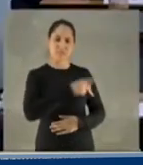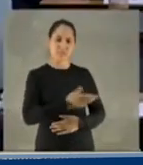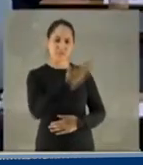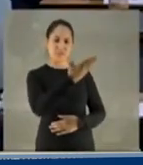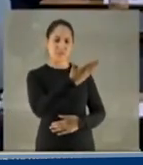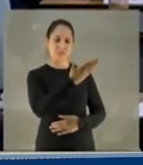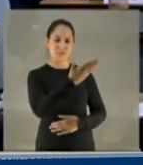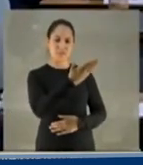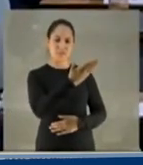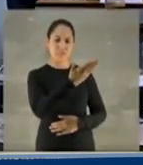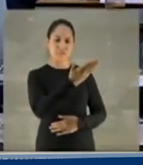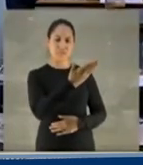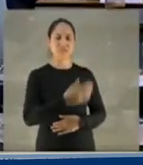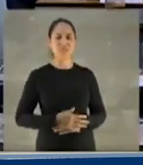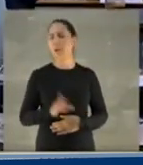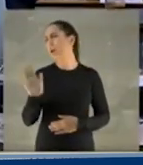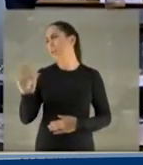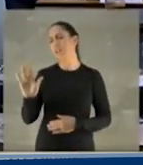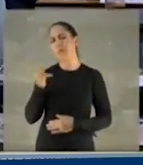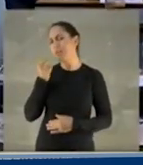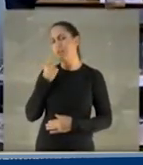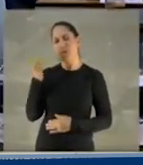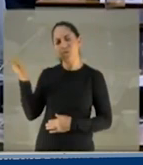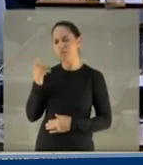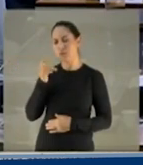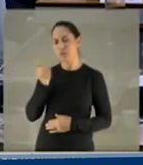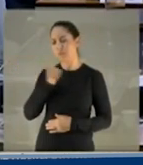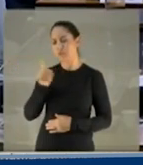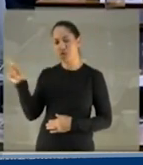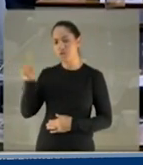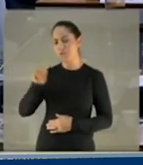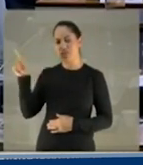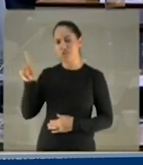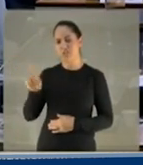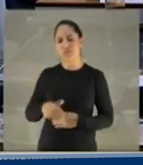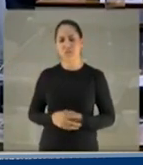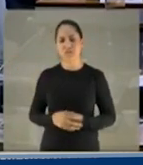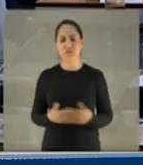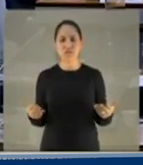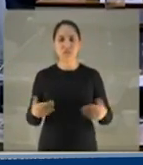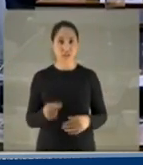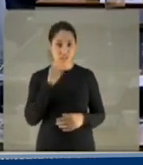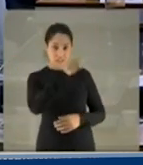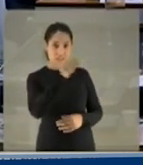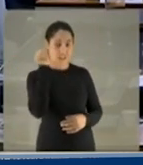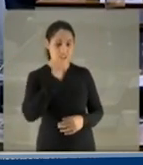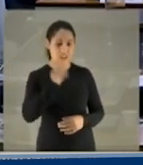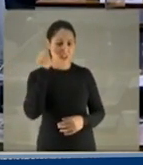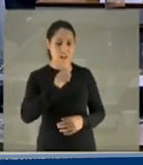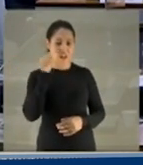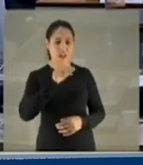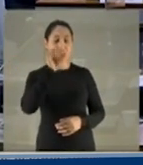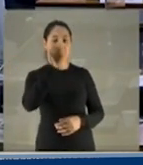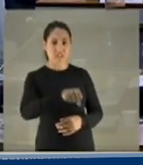chamou, ele não chamou a senhora de mentirosa. presidente, presidente, senhor presidente, eu fazer a minha